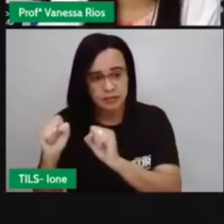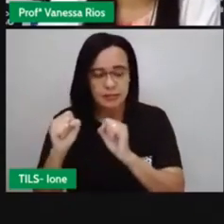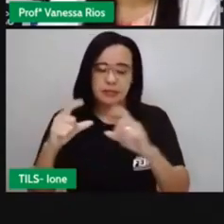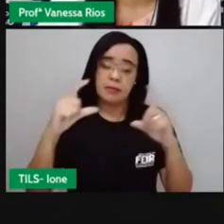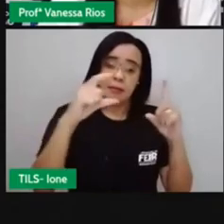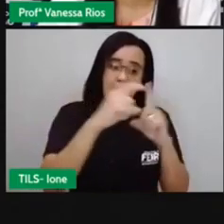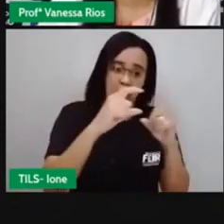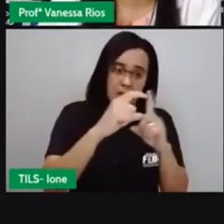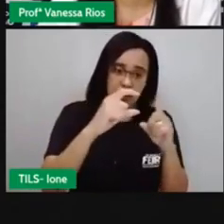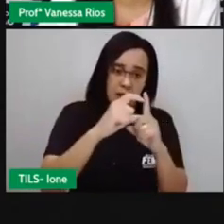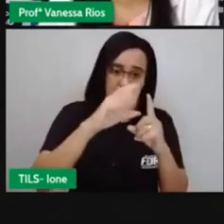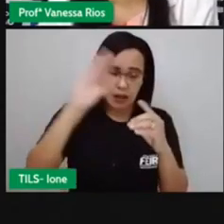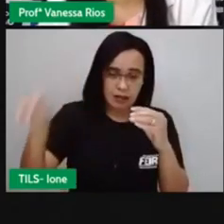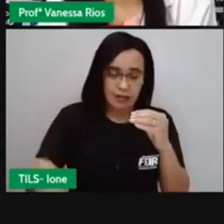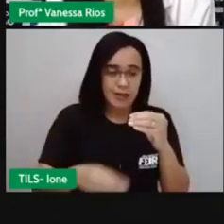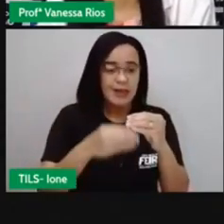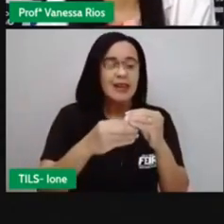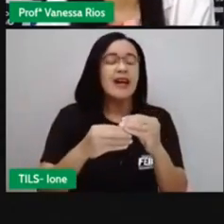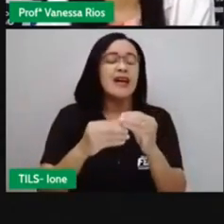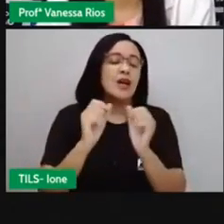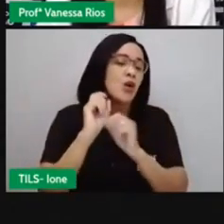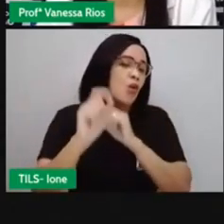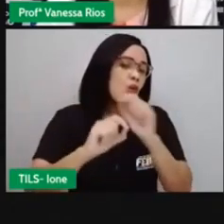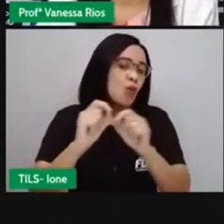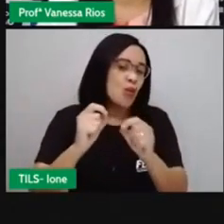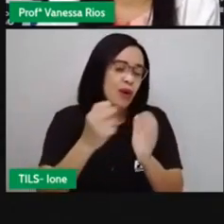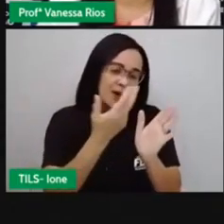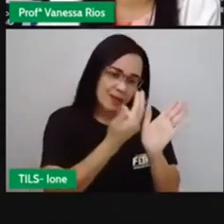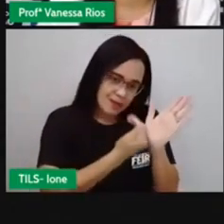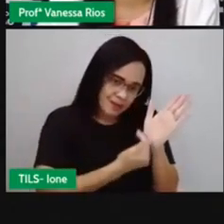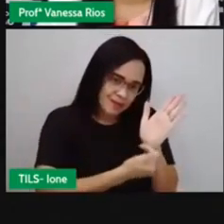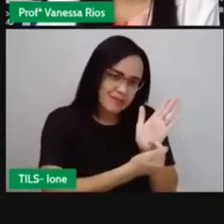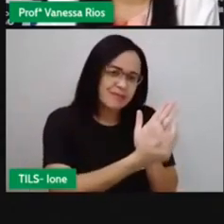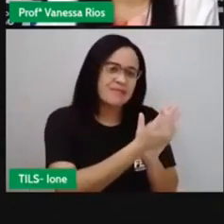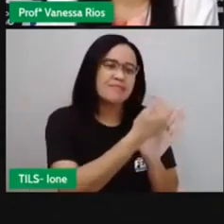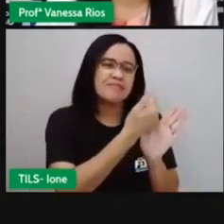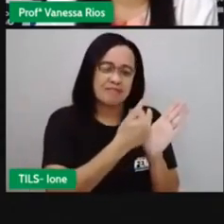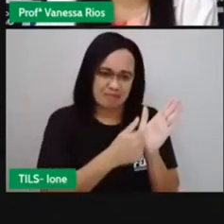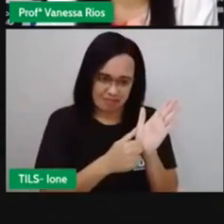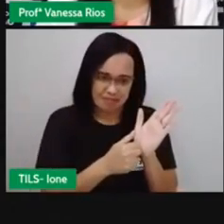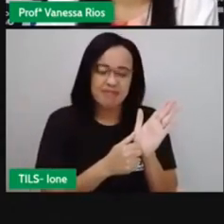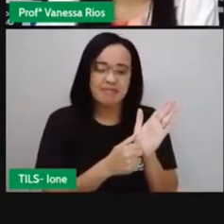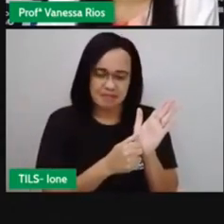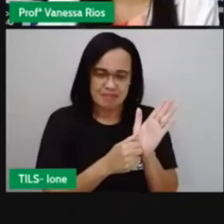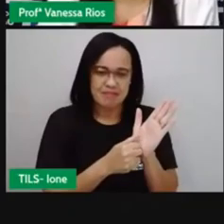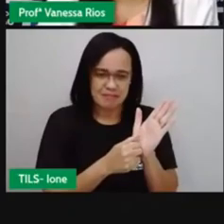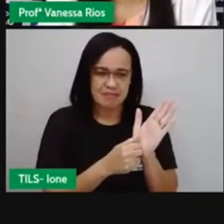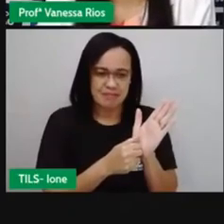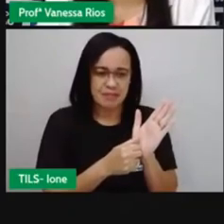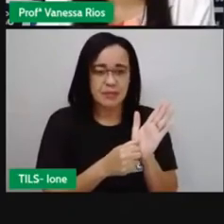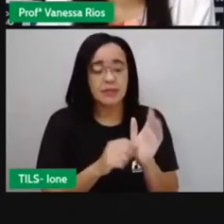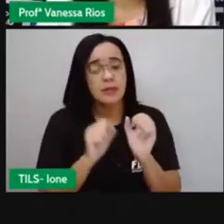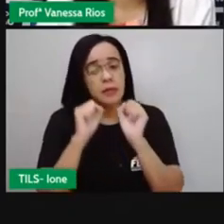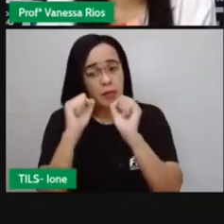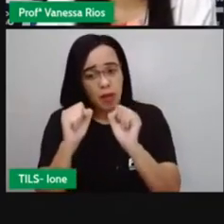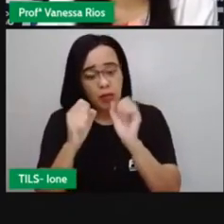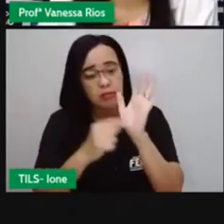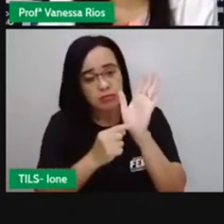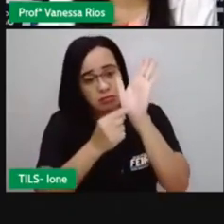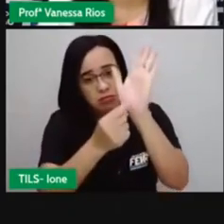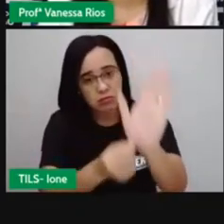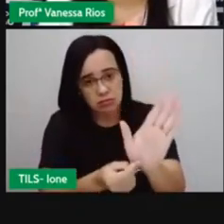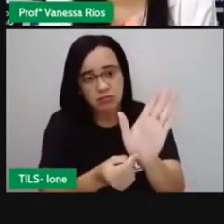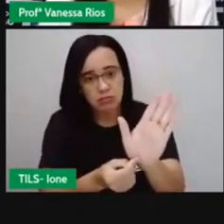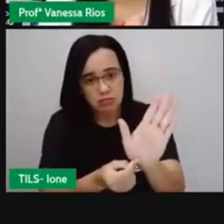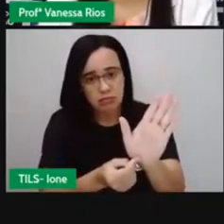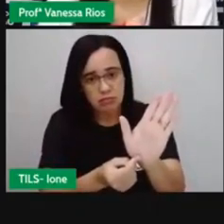imagens, mas também podem conter aí só a apresentação das imagens. A mensagem vai ser passada,